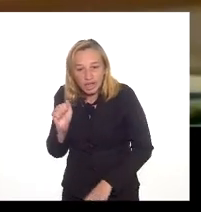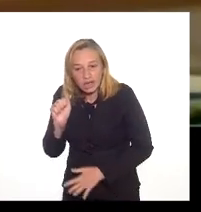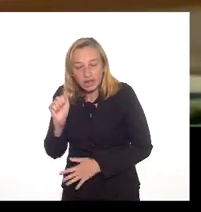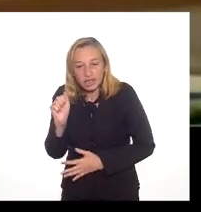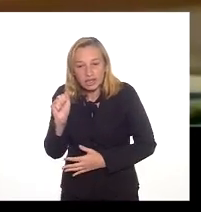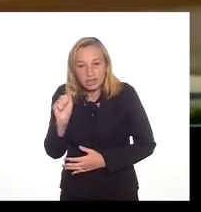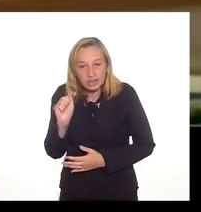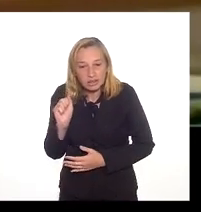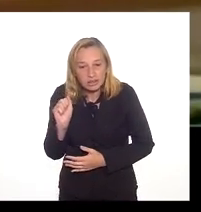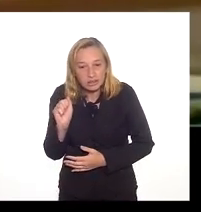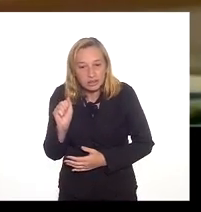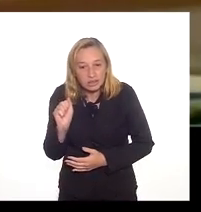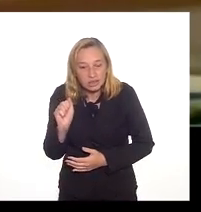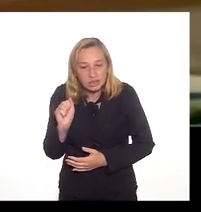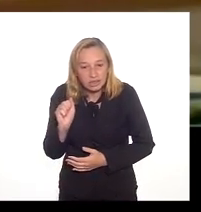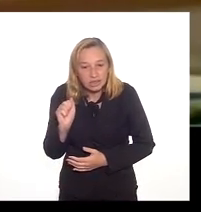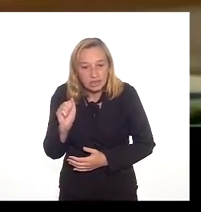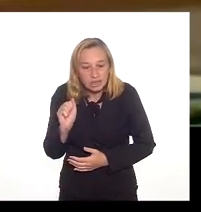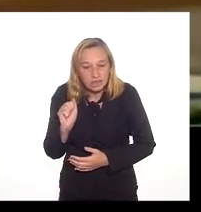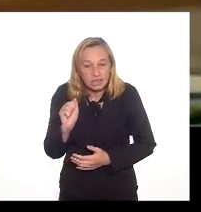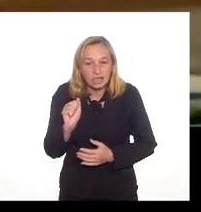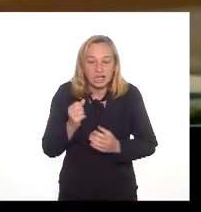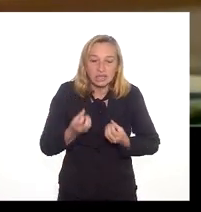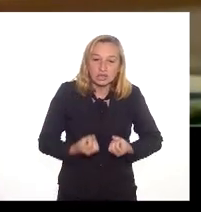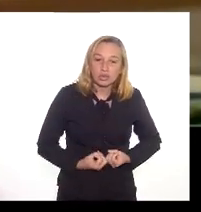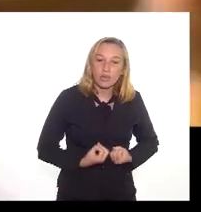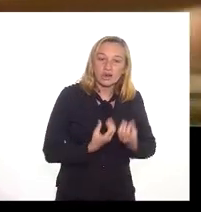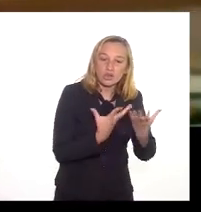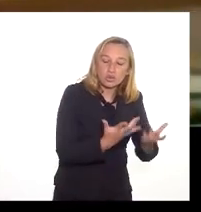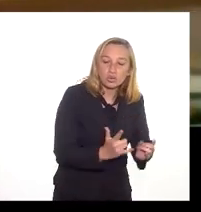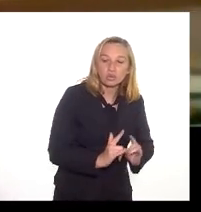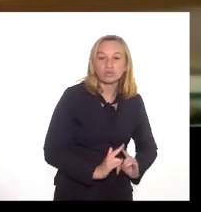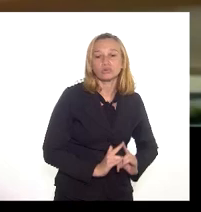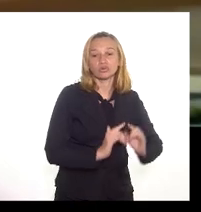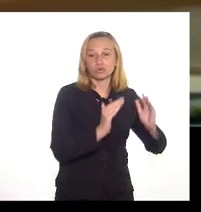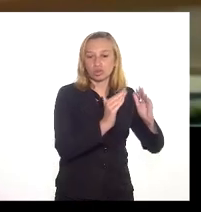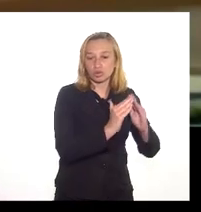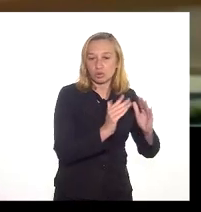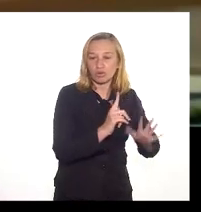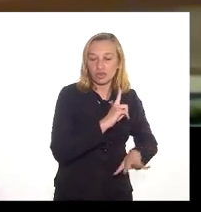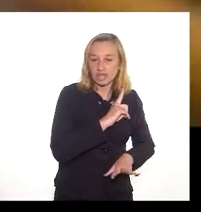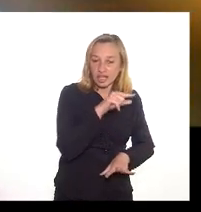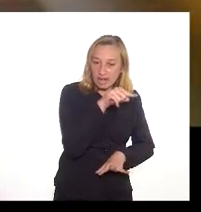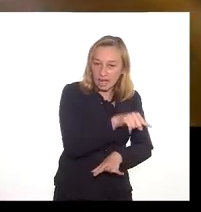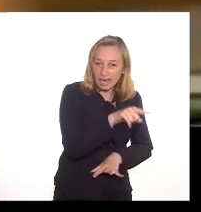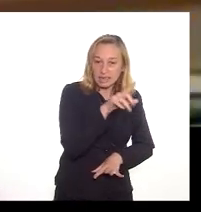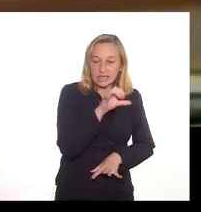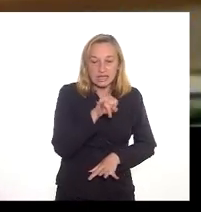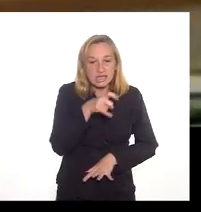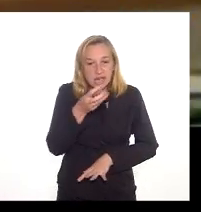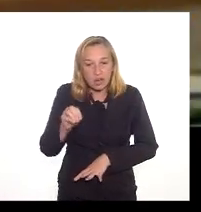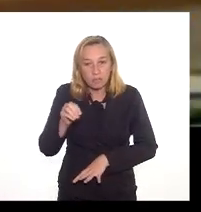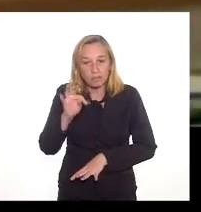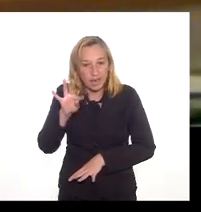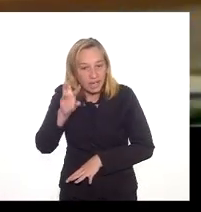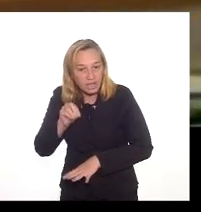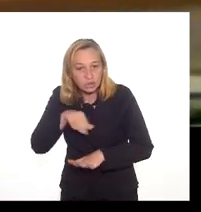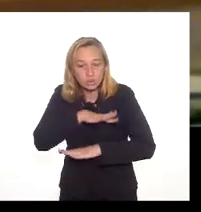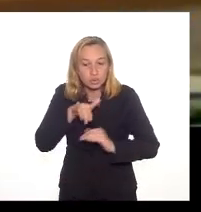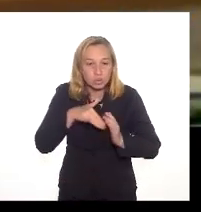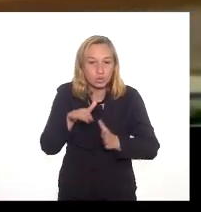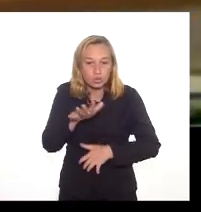a questão da doação dos imóveis que ele possui lá no caso do Núcleo Colonial São Bento e toda a região ali em